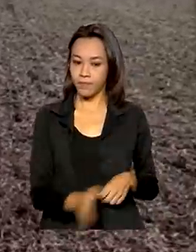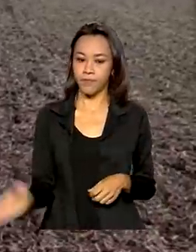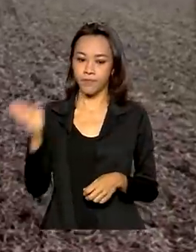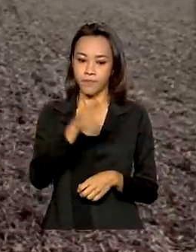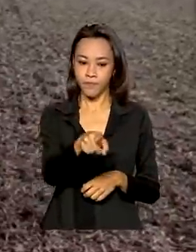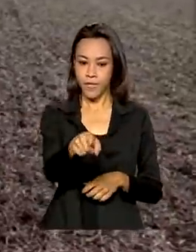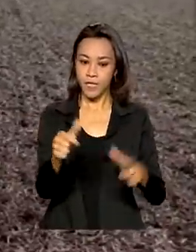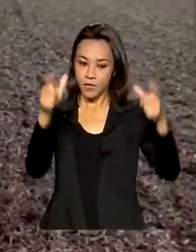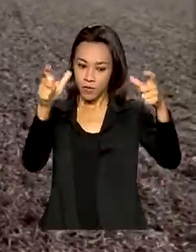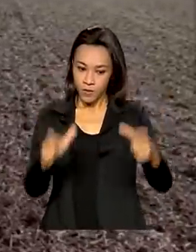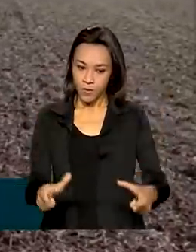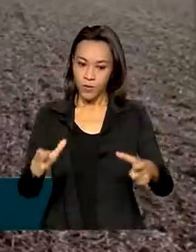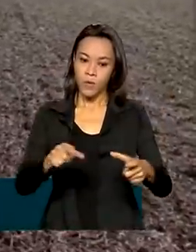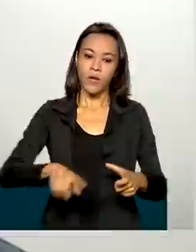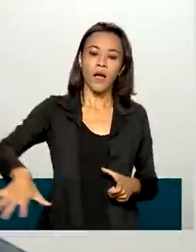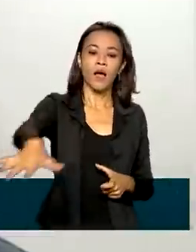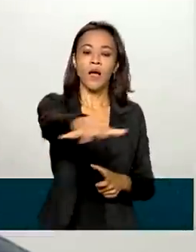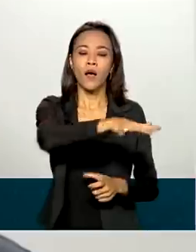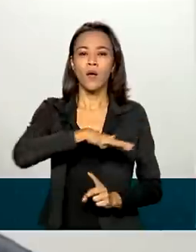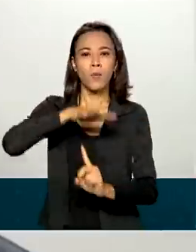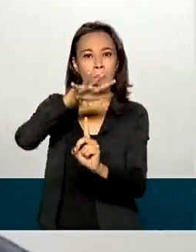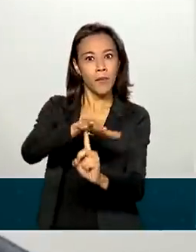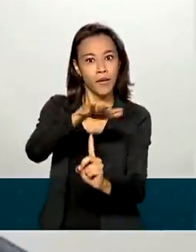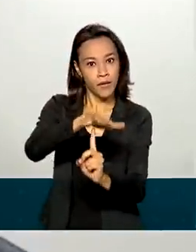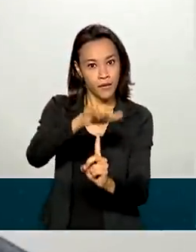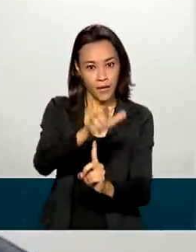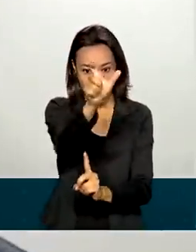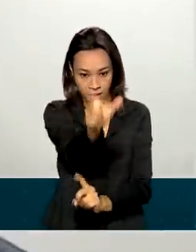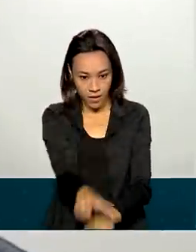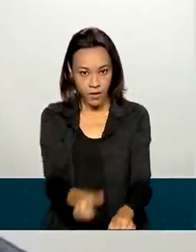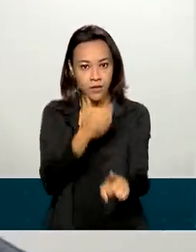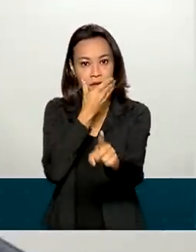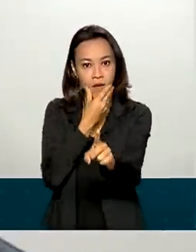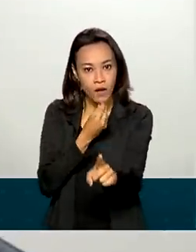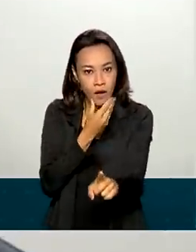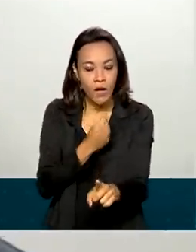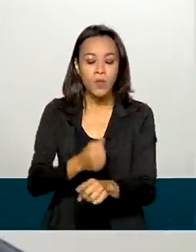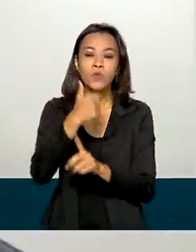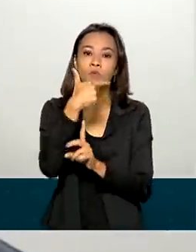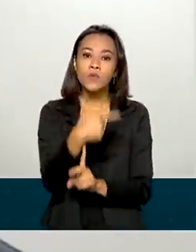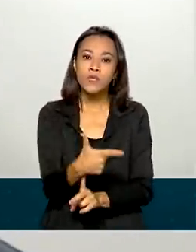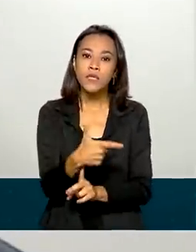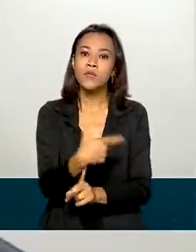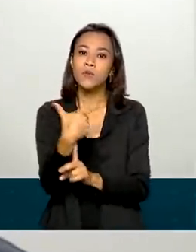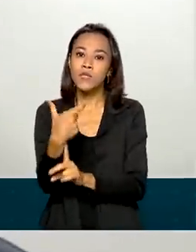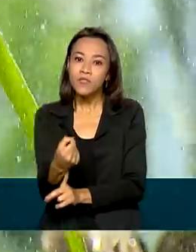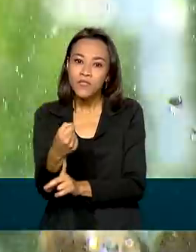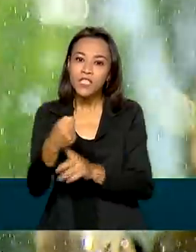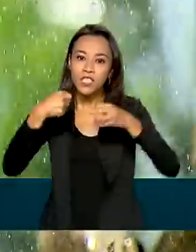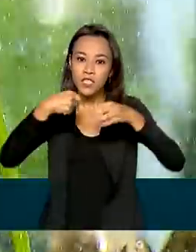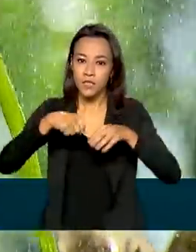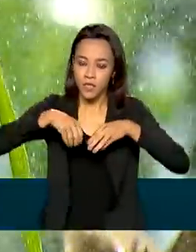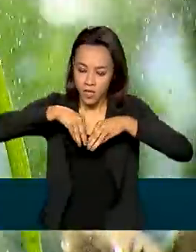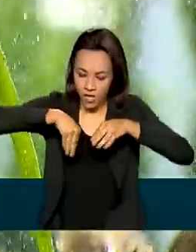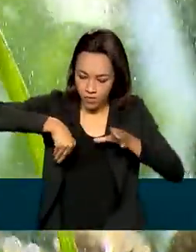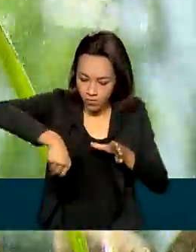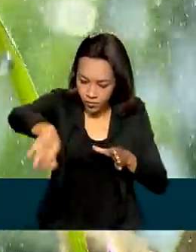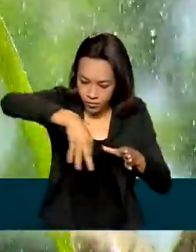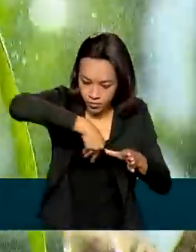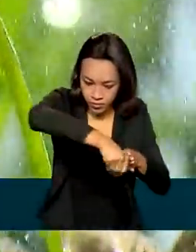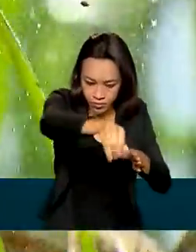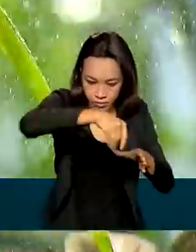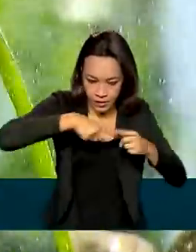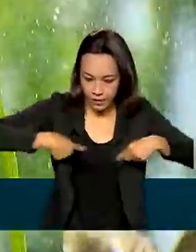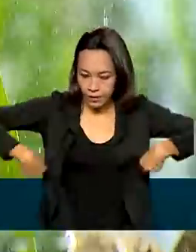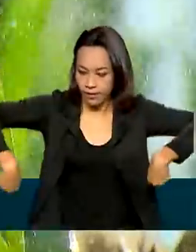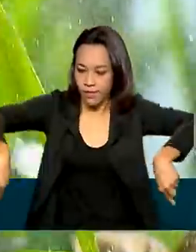Chopinzinho, no sudoeste do Paraná, este produtor rural cultiva 220 hectares de terra, com destaque para a